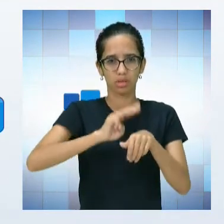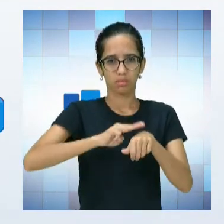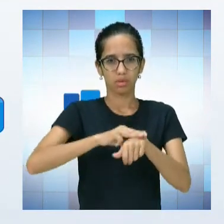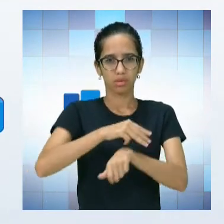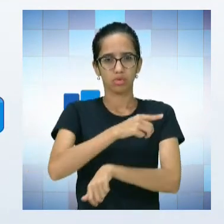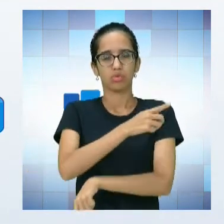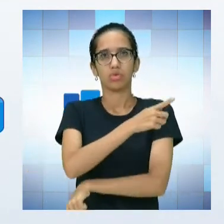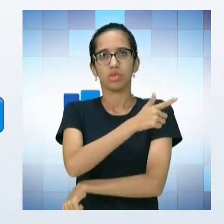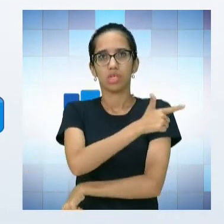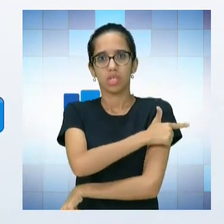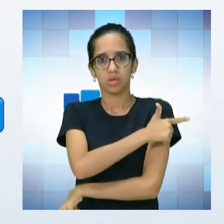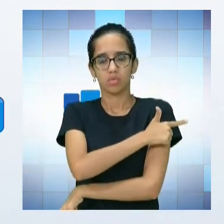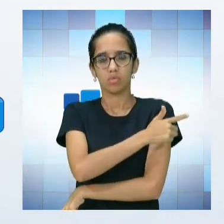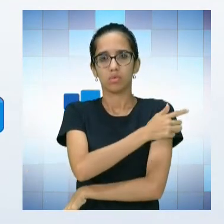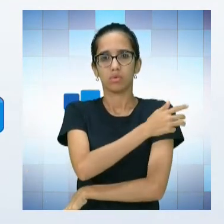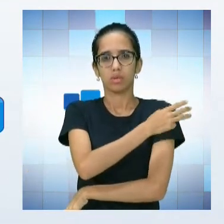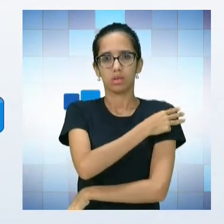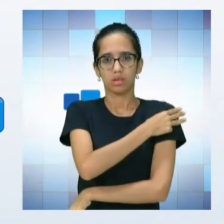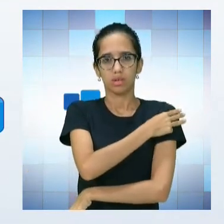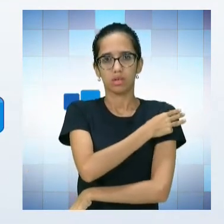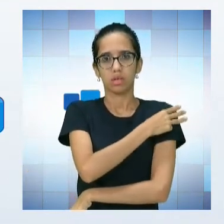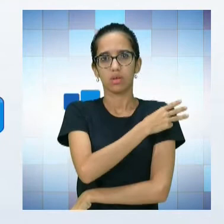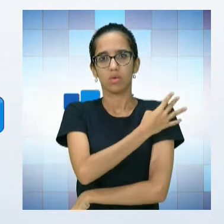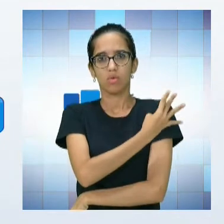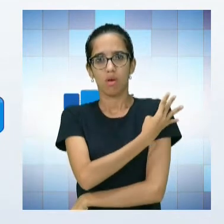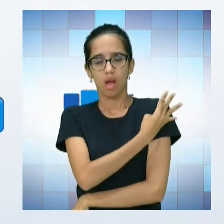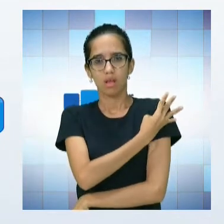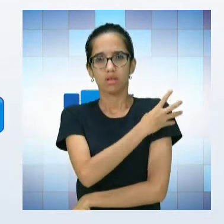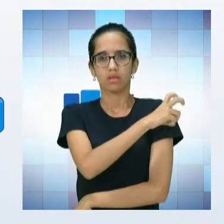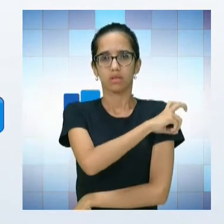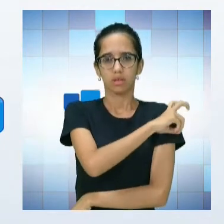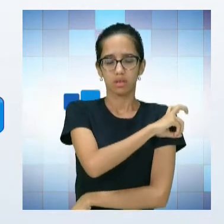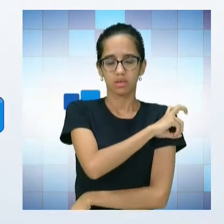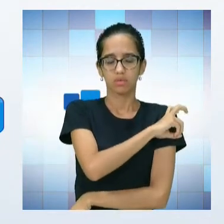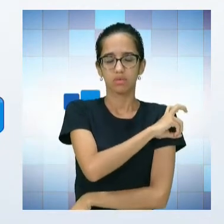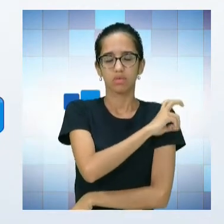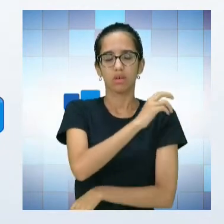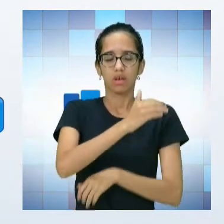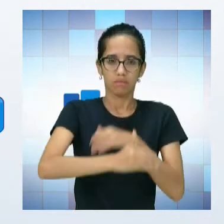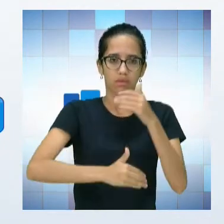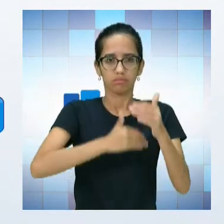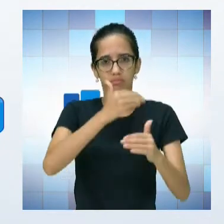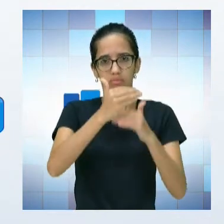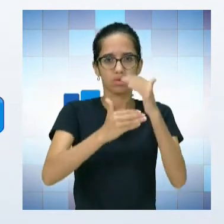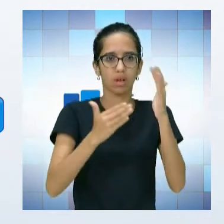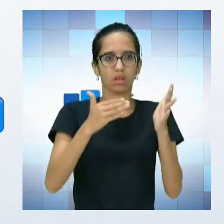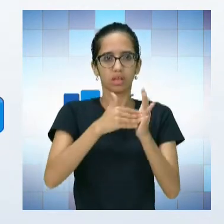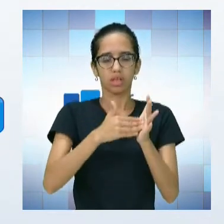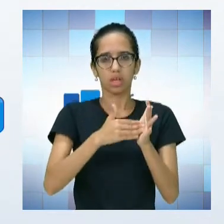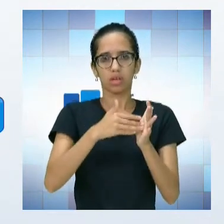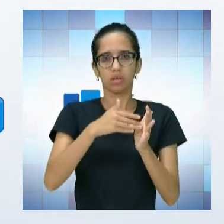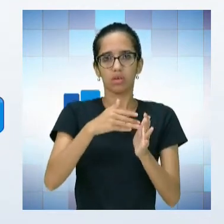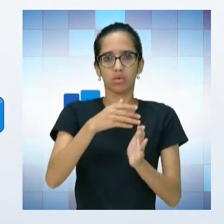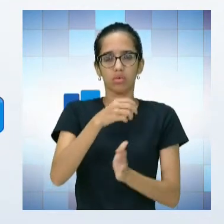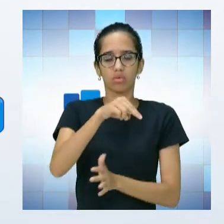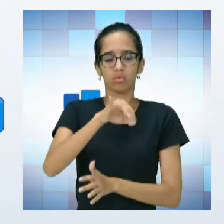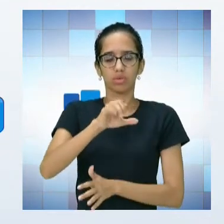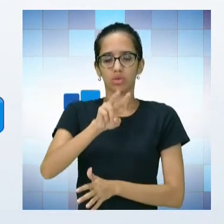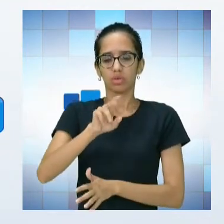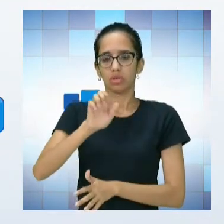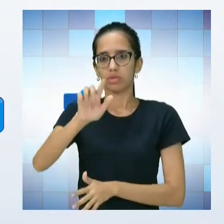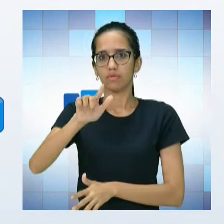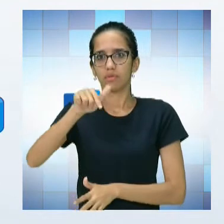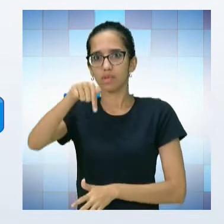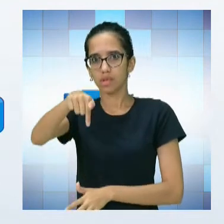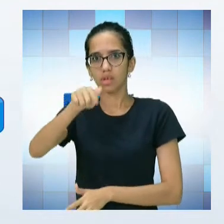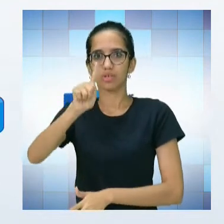segundo e do terceiro ano, quarto e quinto, nível 2 e assim por diante, até chegar no nível 7, que é o terceiro